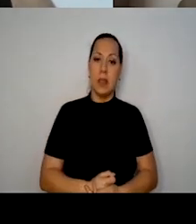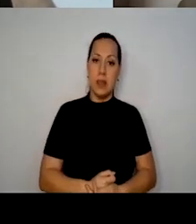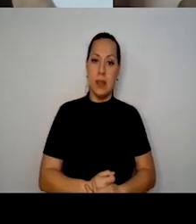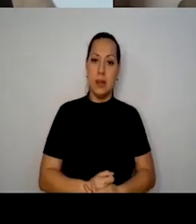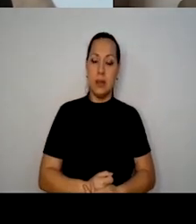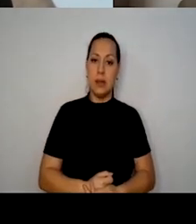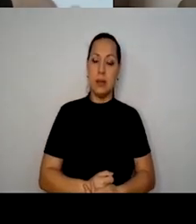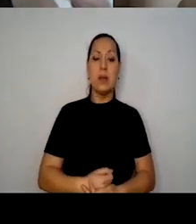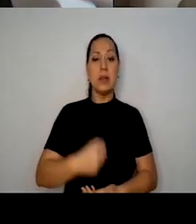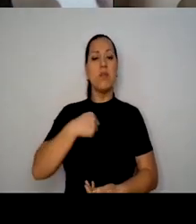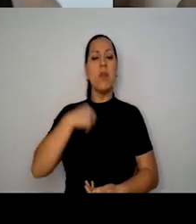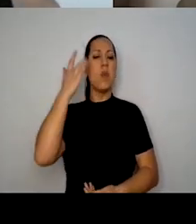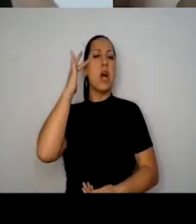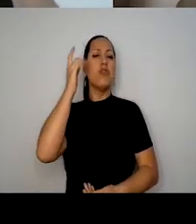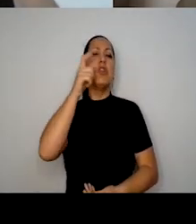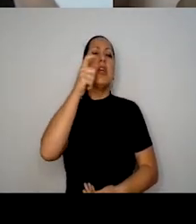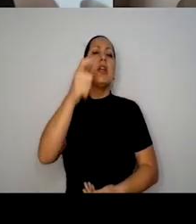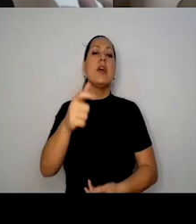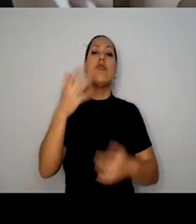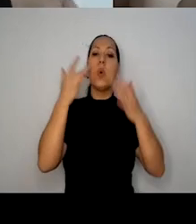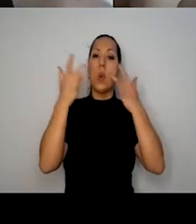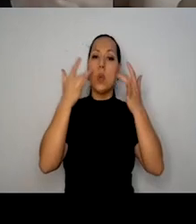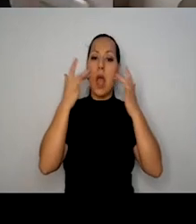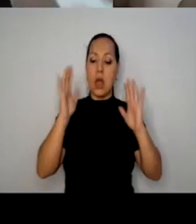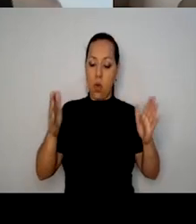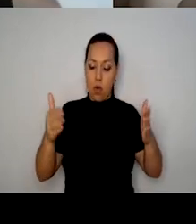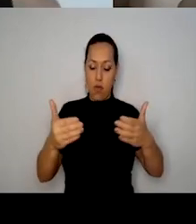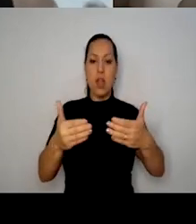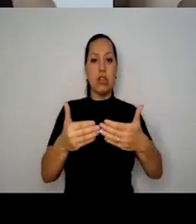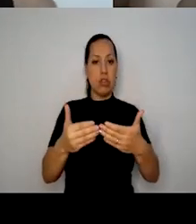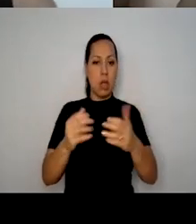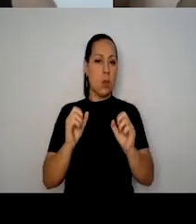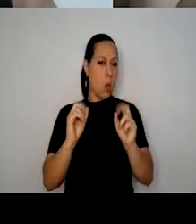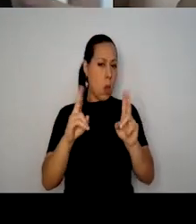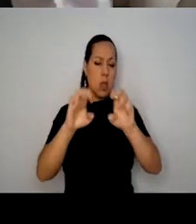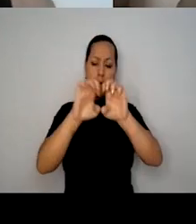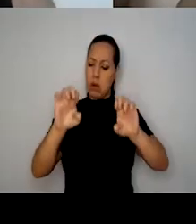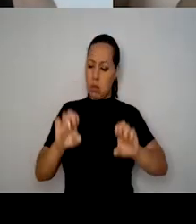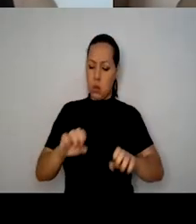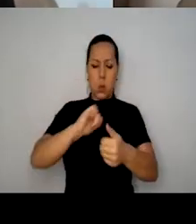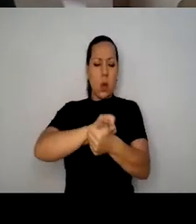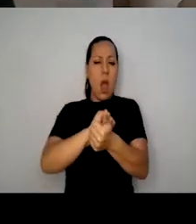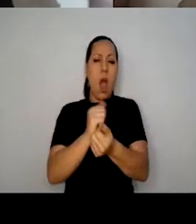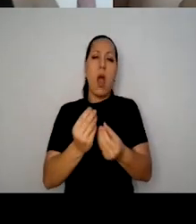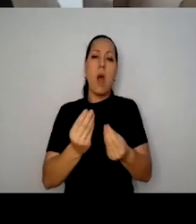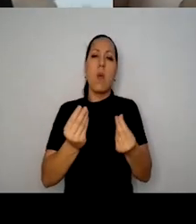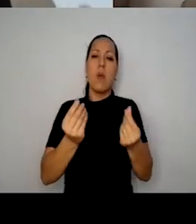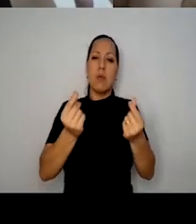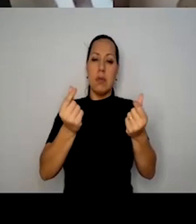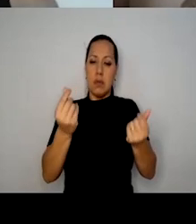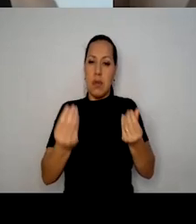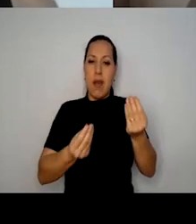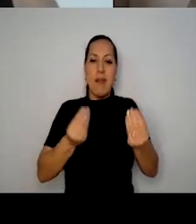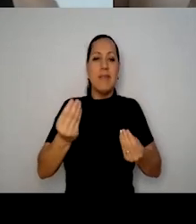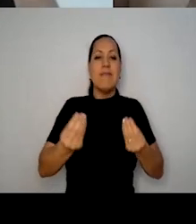eu acho muito interessante a ideia do teatro fechado, da toda estrutura e qualidade, aonde que nós conseguimos chegar com essa estrutura, esse